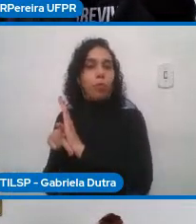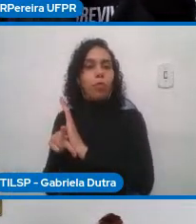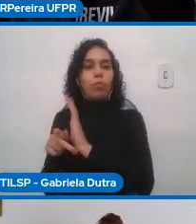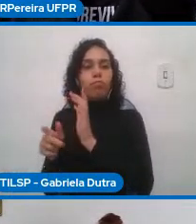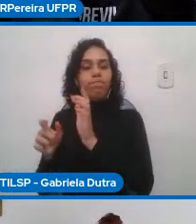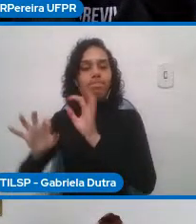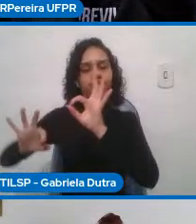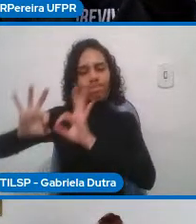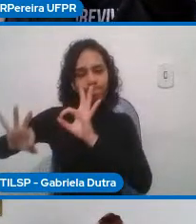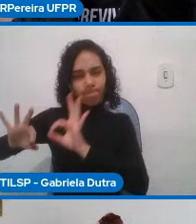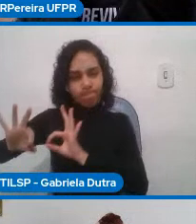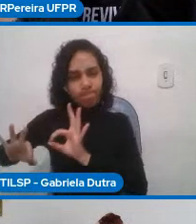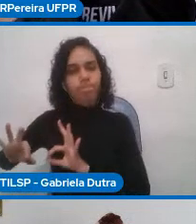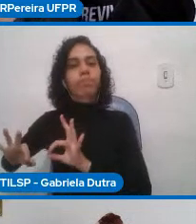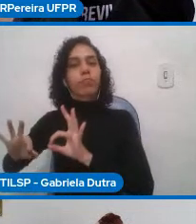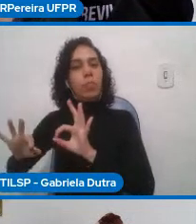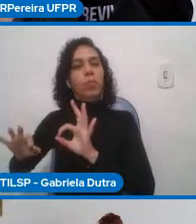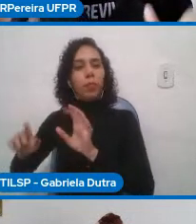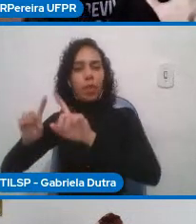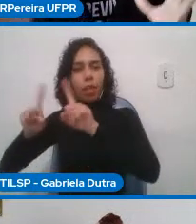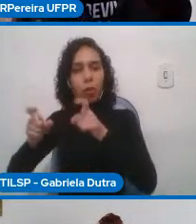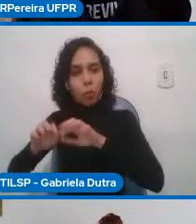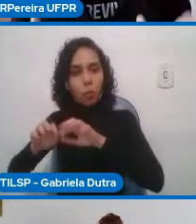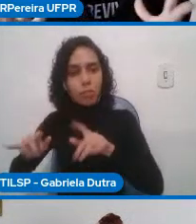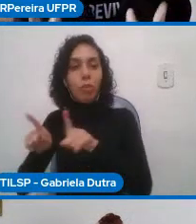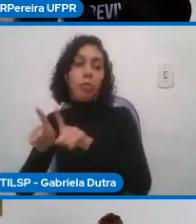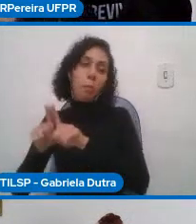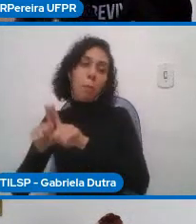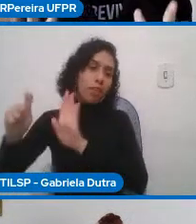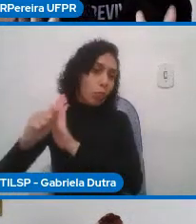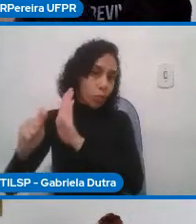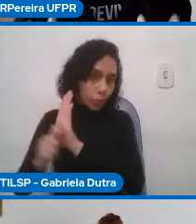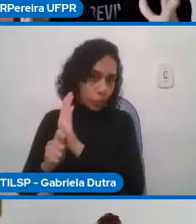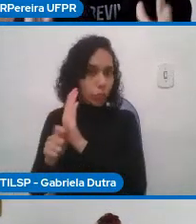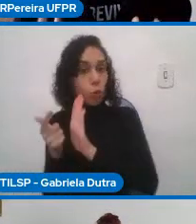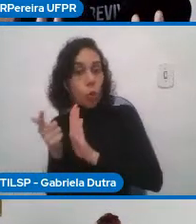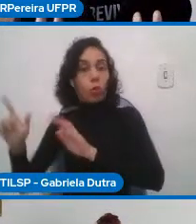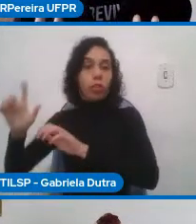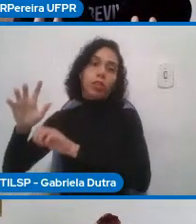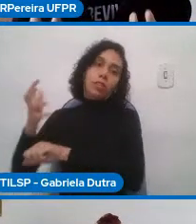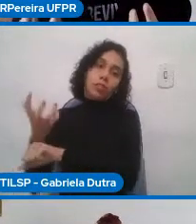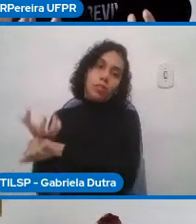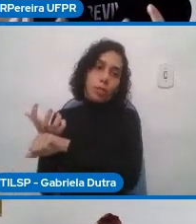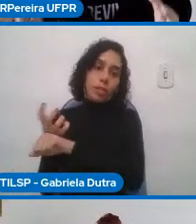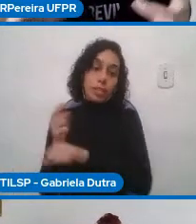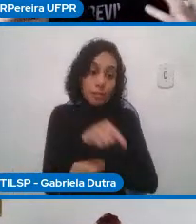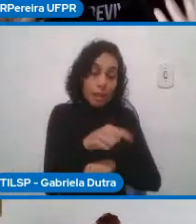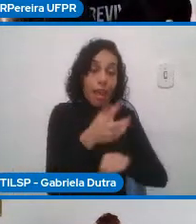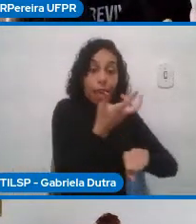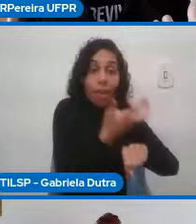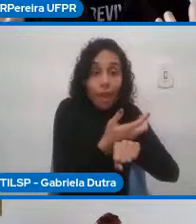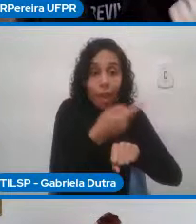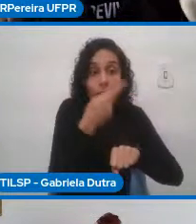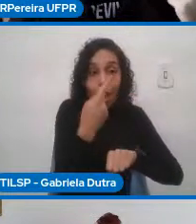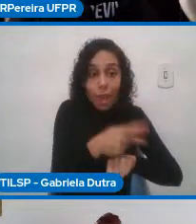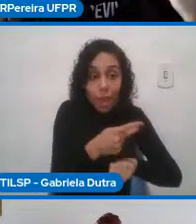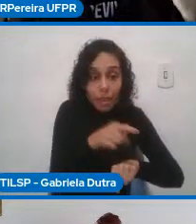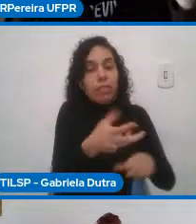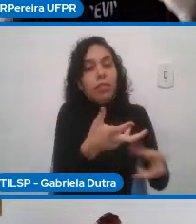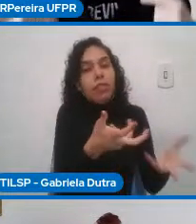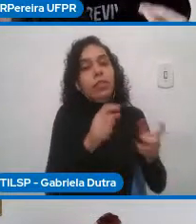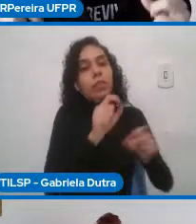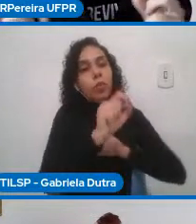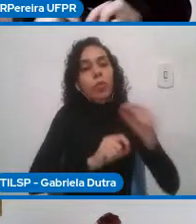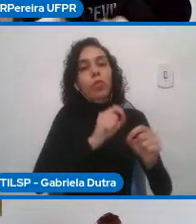utilizando uma linguagem de programação em outras disciplinas aqui nós queremos que o foco esteja no entendimento e no